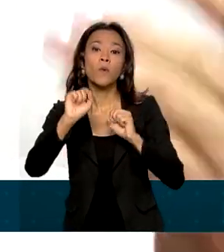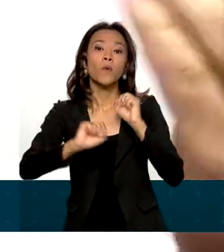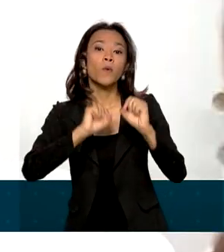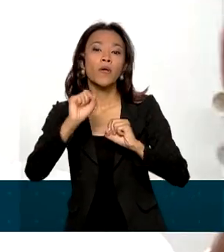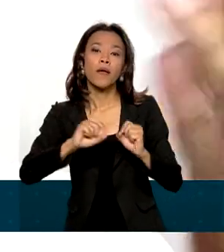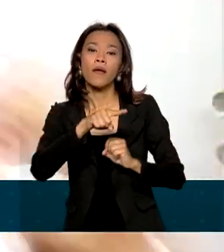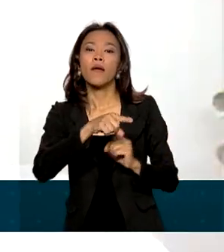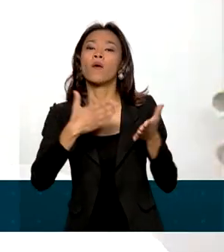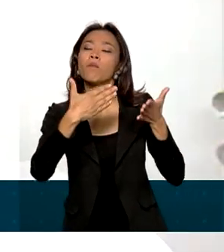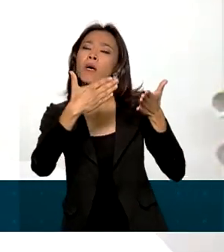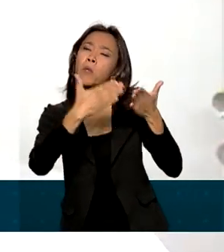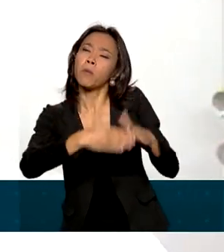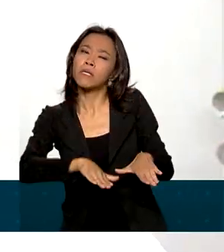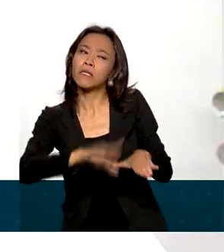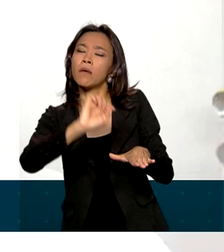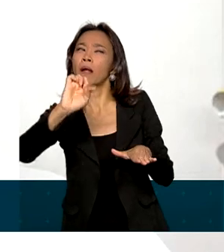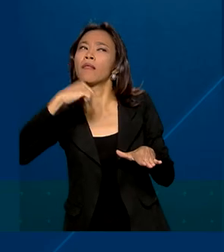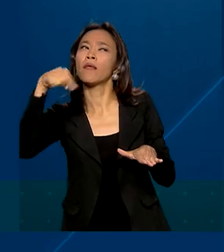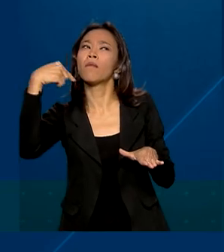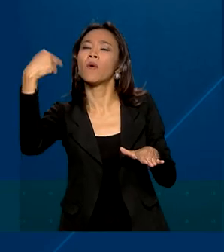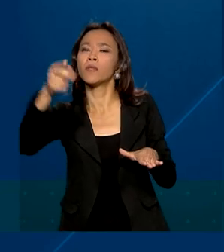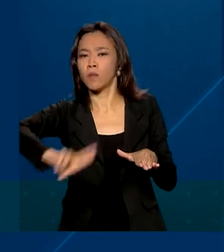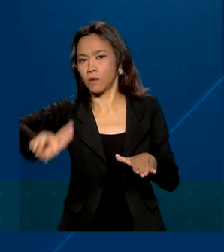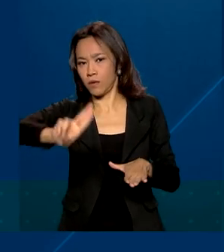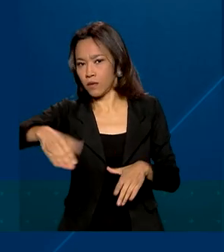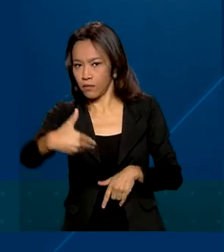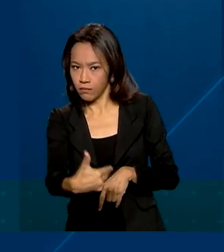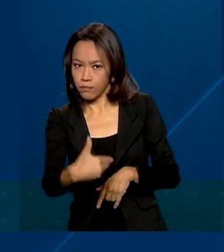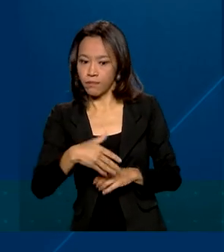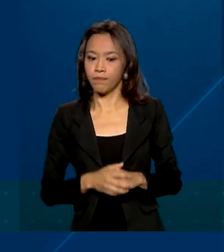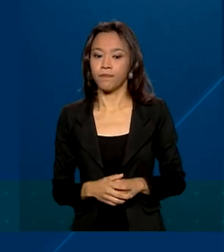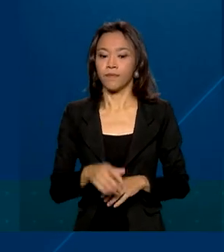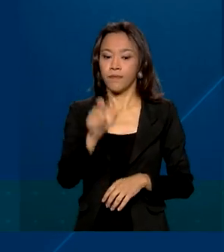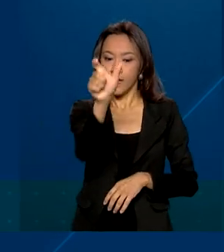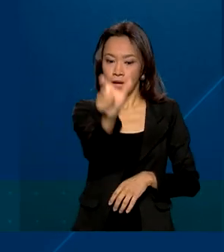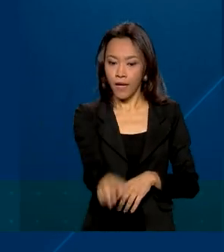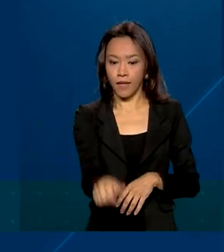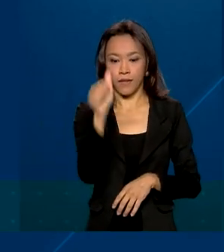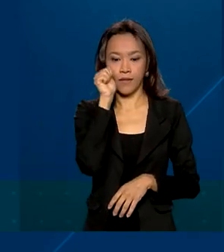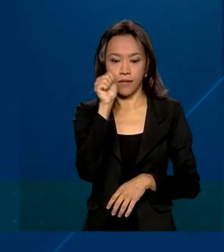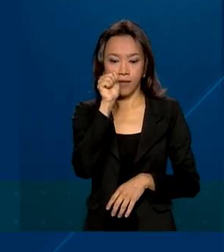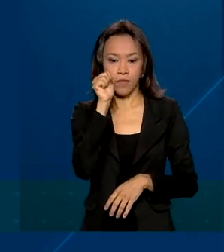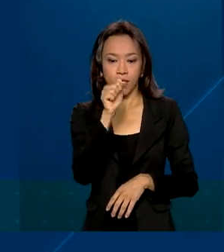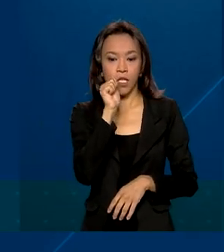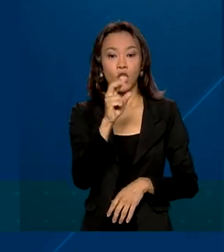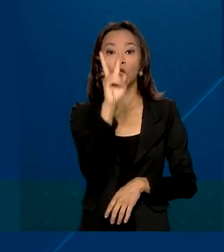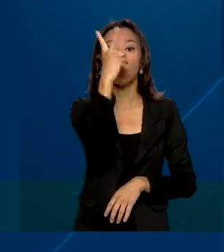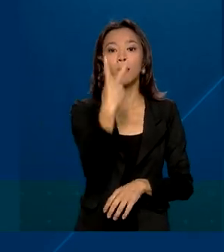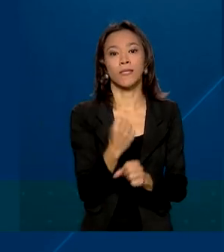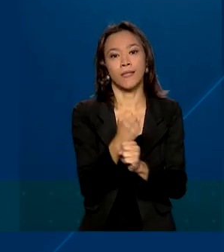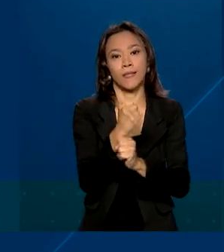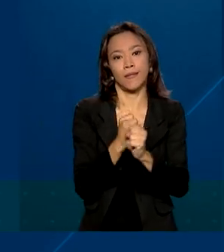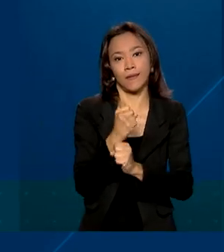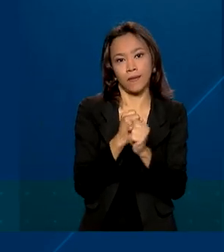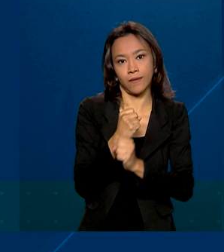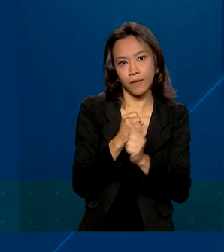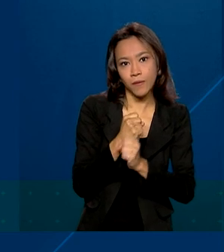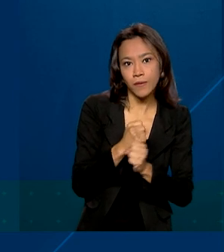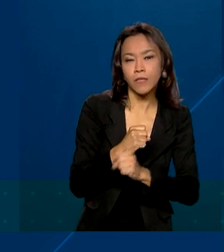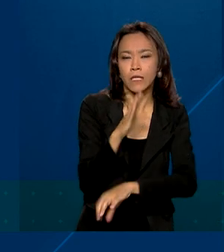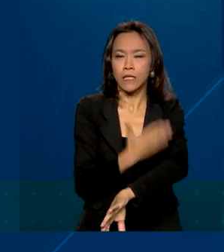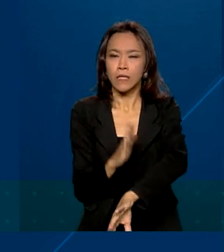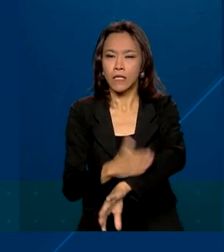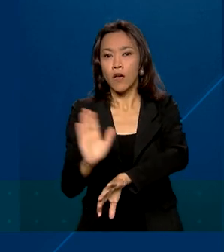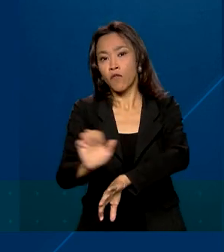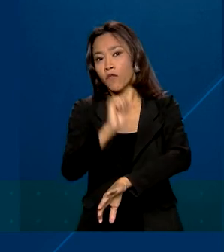crédito para uso futuro do consumidor. Catarina passou dois anos se especializando fora do país. E